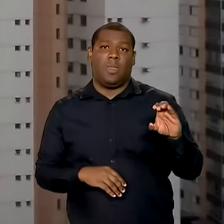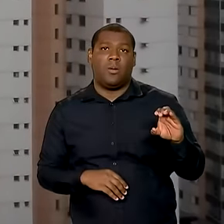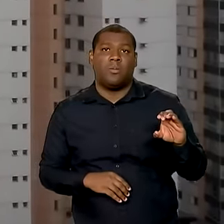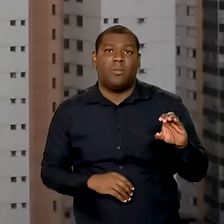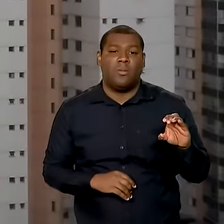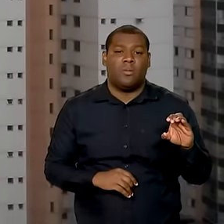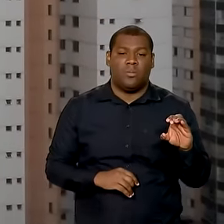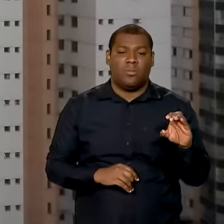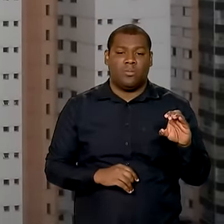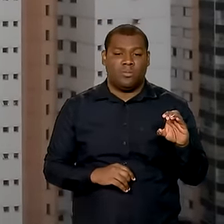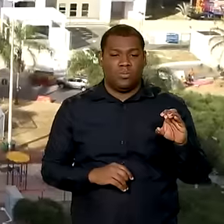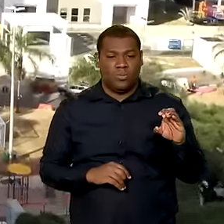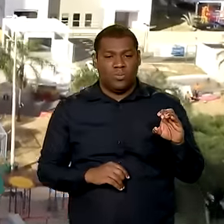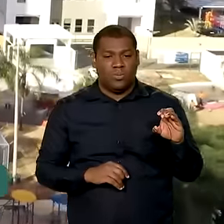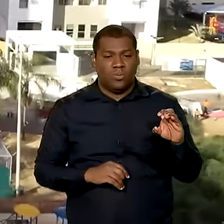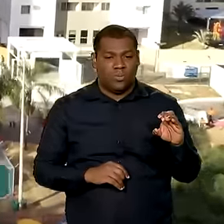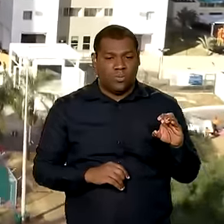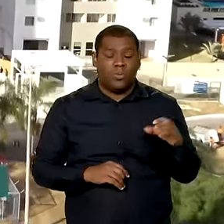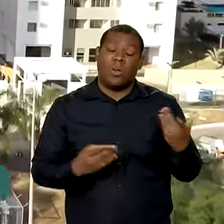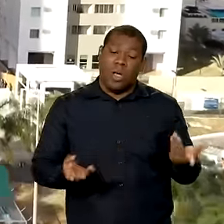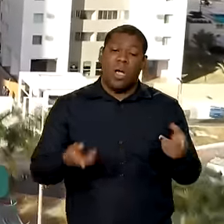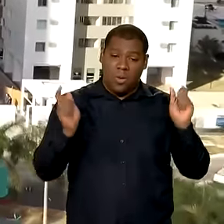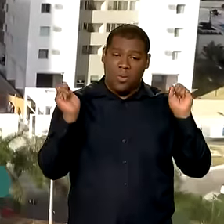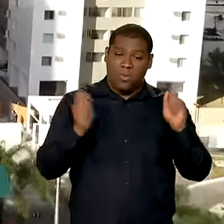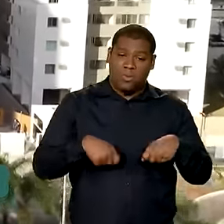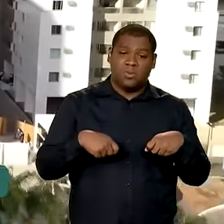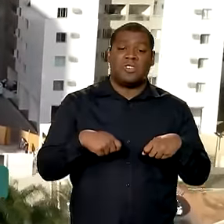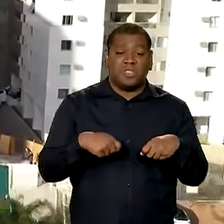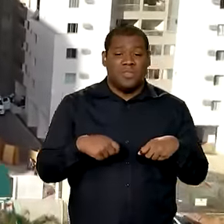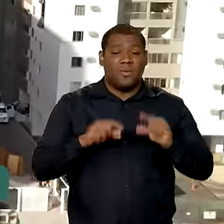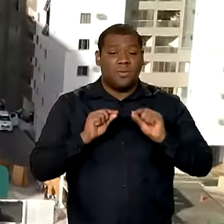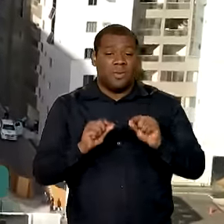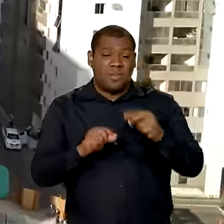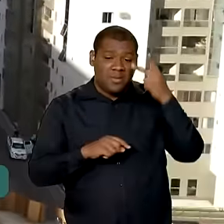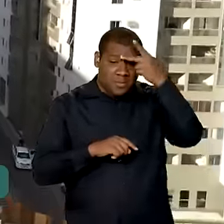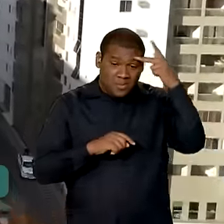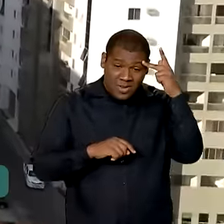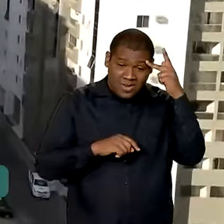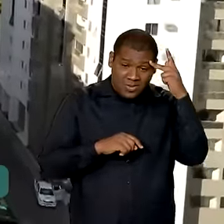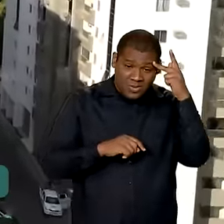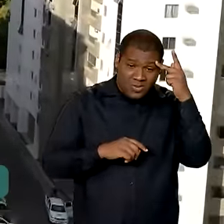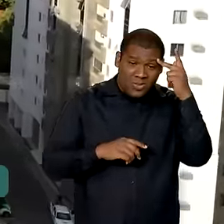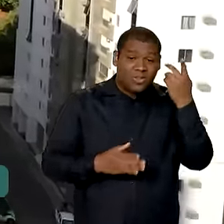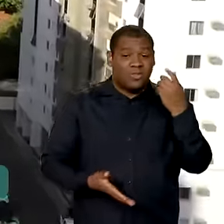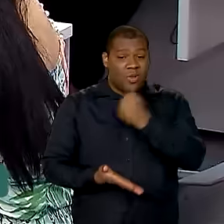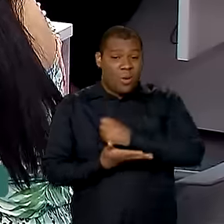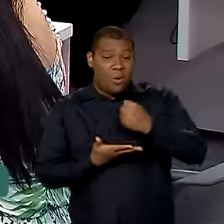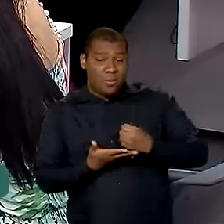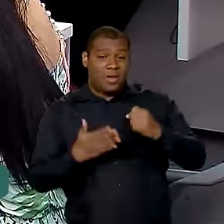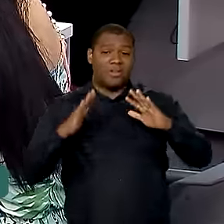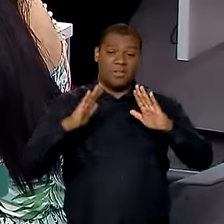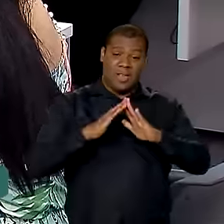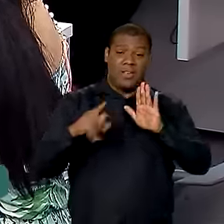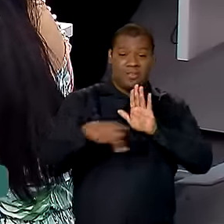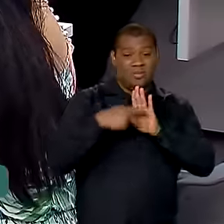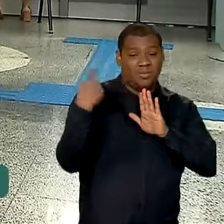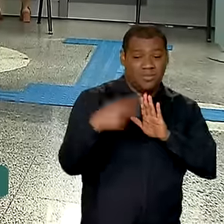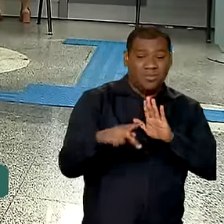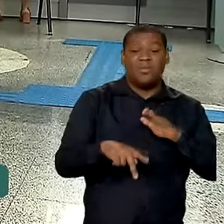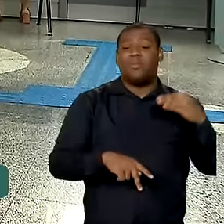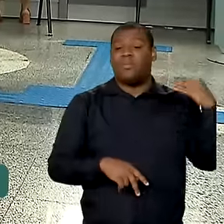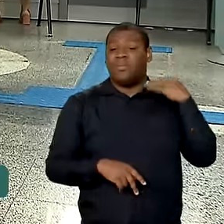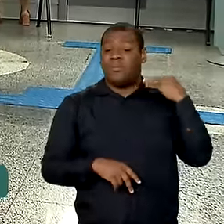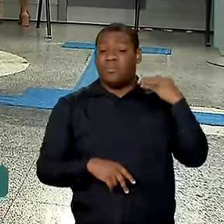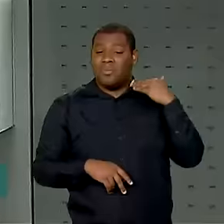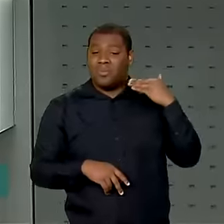negociados no mercado. O que vai permitir novos financiamentos da casa própria no país. E os bancos vão poder